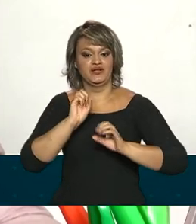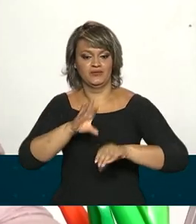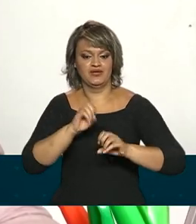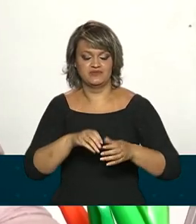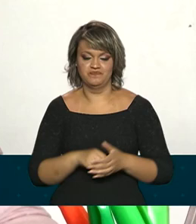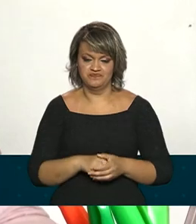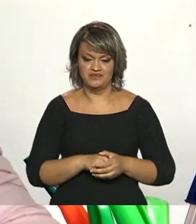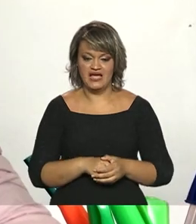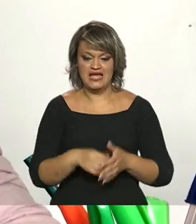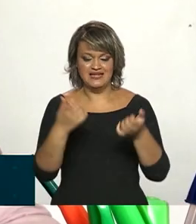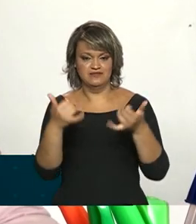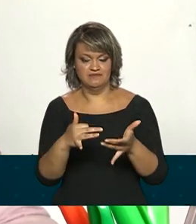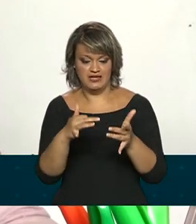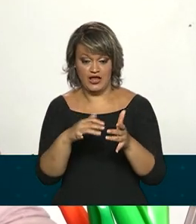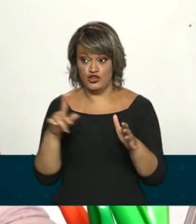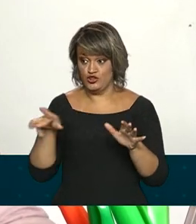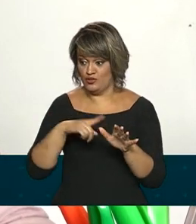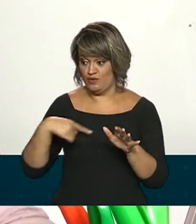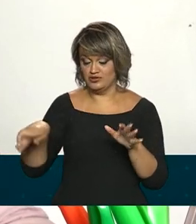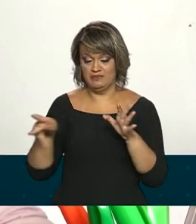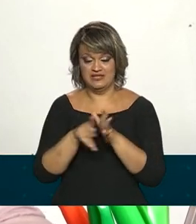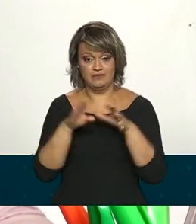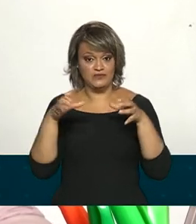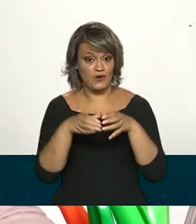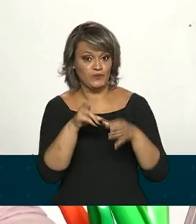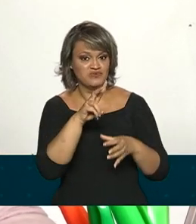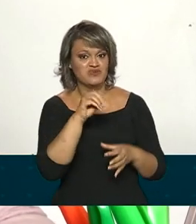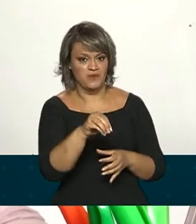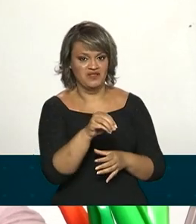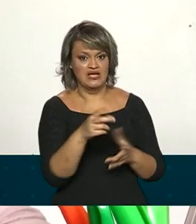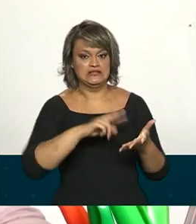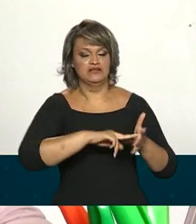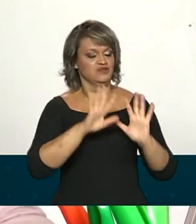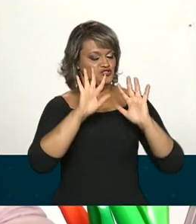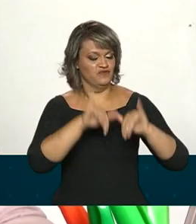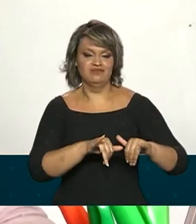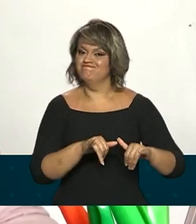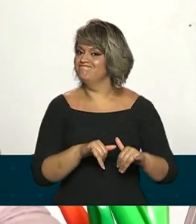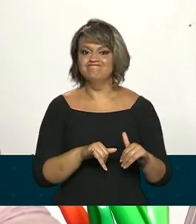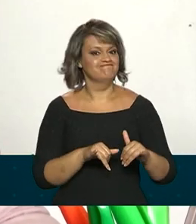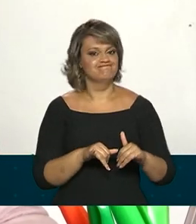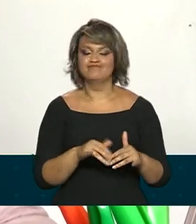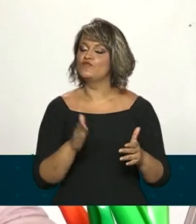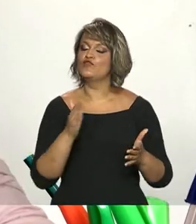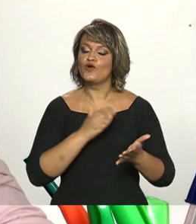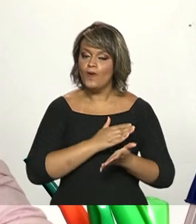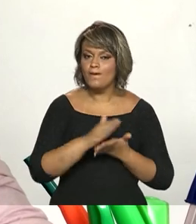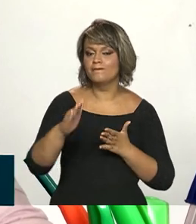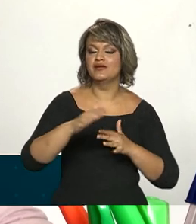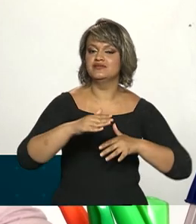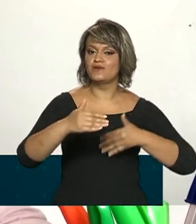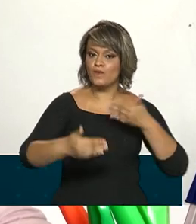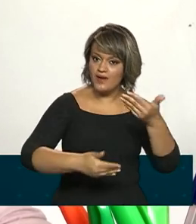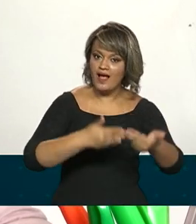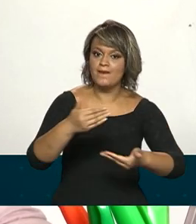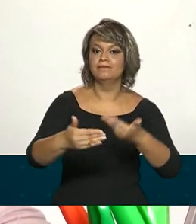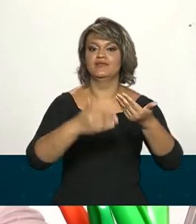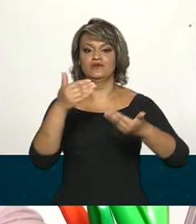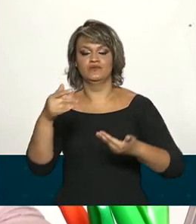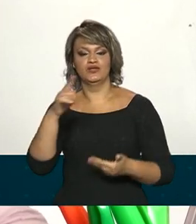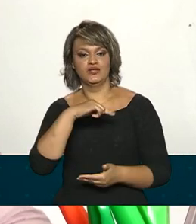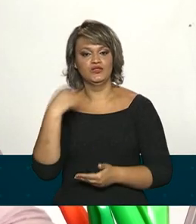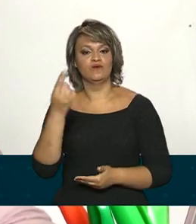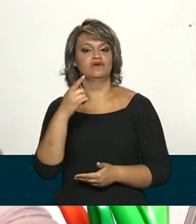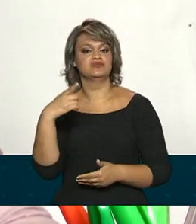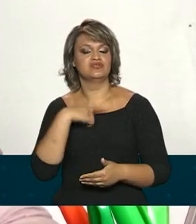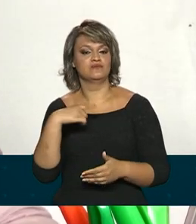Ter chegado até os 50 para nós não é o final. É o início de uma grande trajetória que nós temos